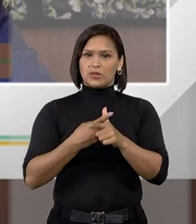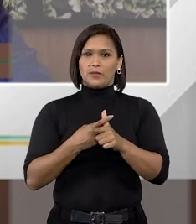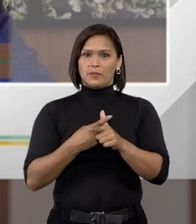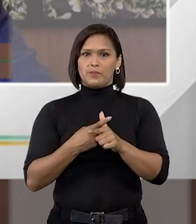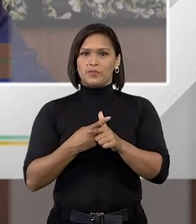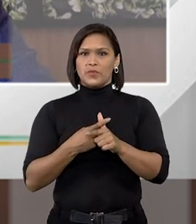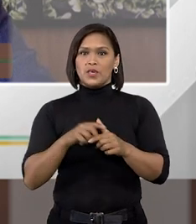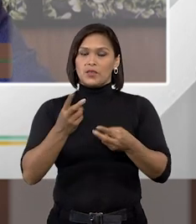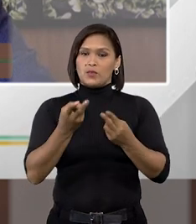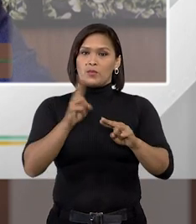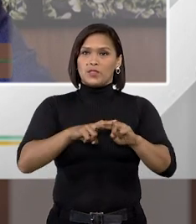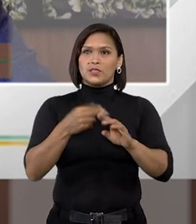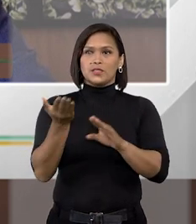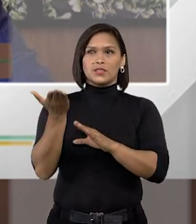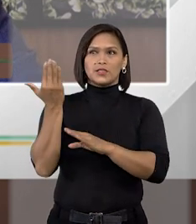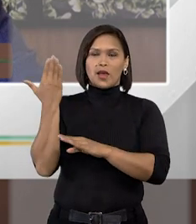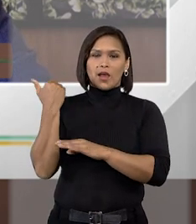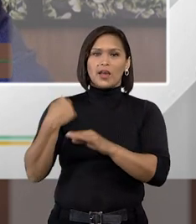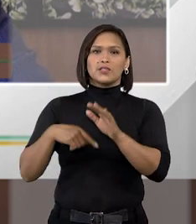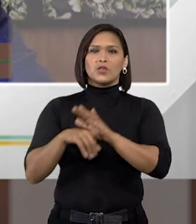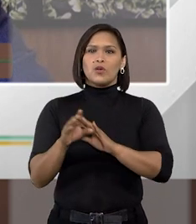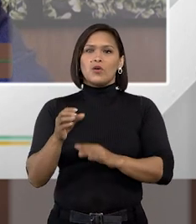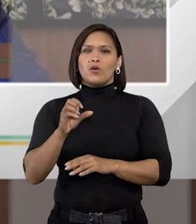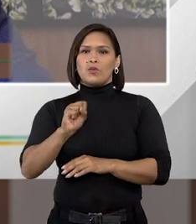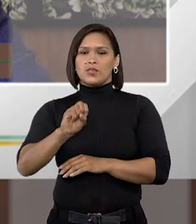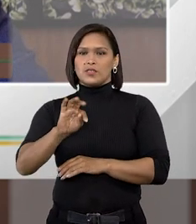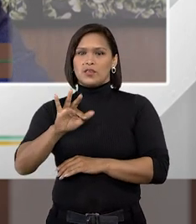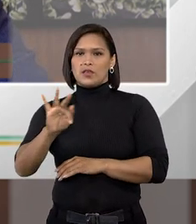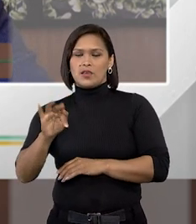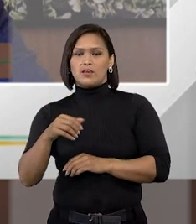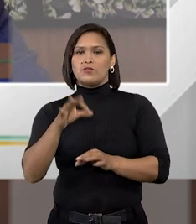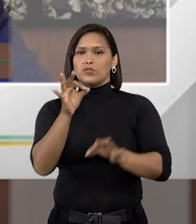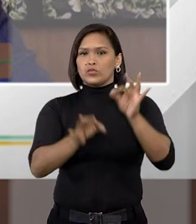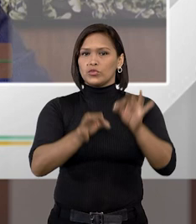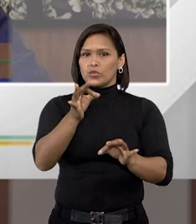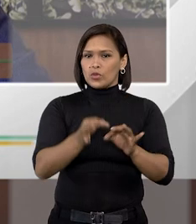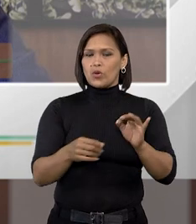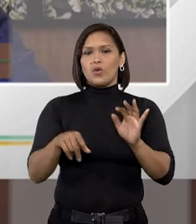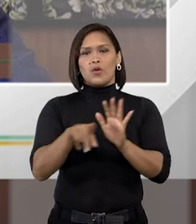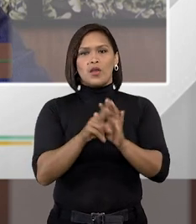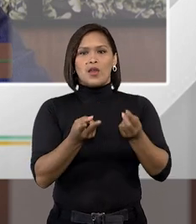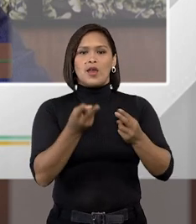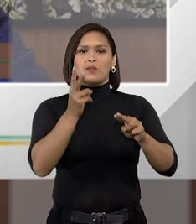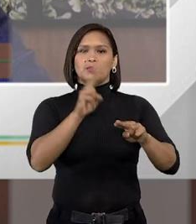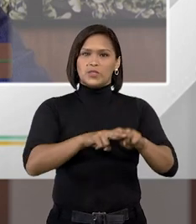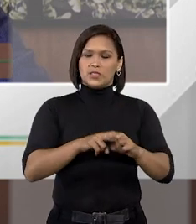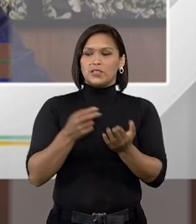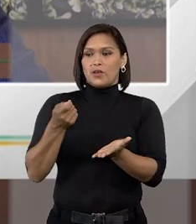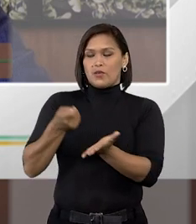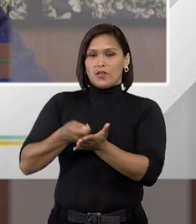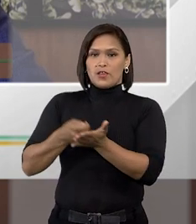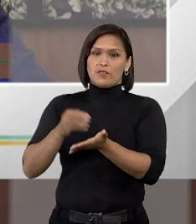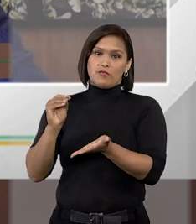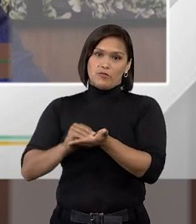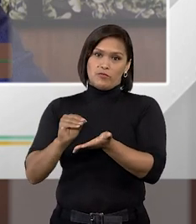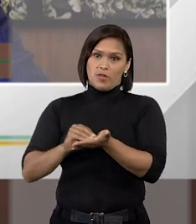no passado o Supremo Tribunal Federal julgou como ilegal a prisão do depositário infiel